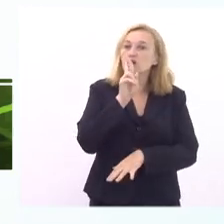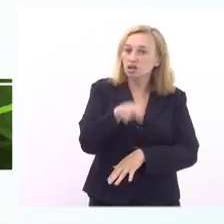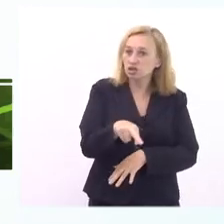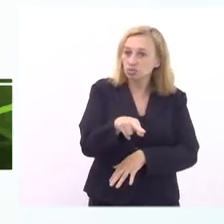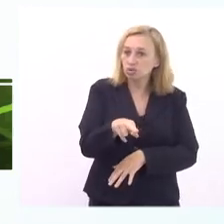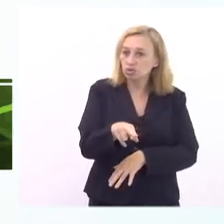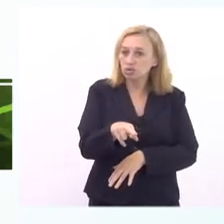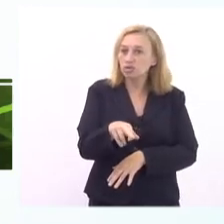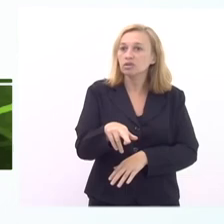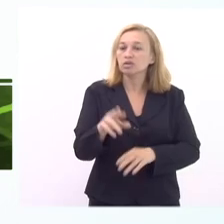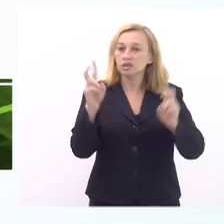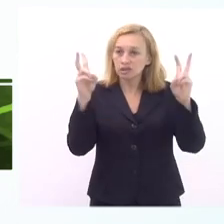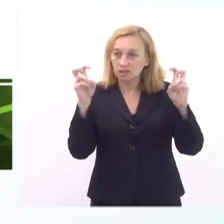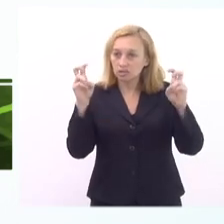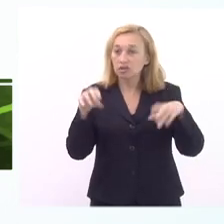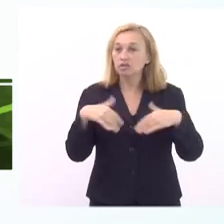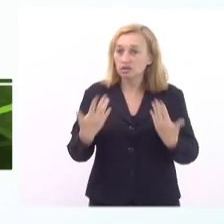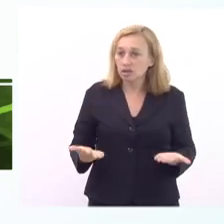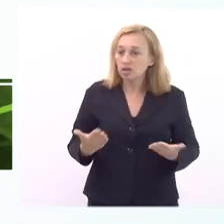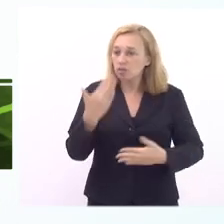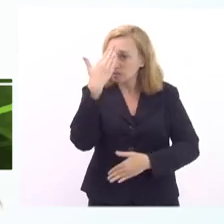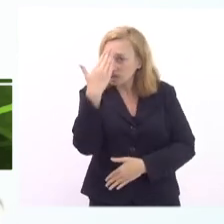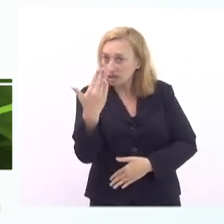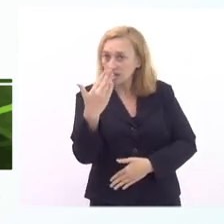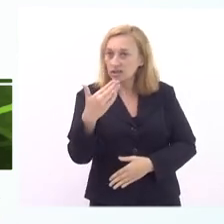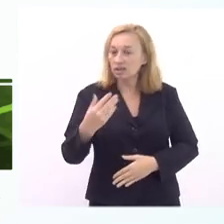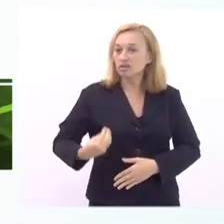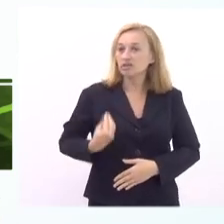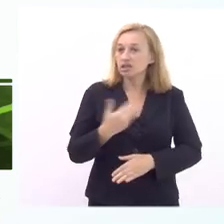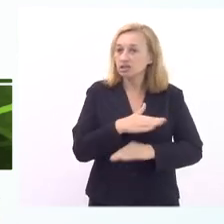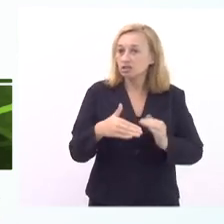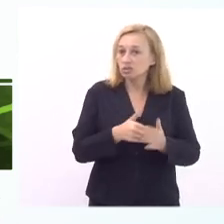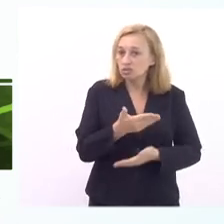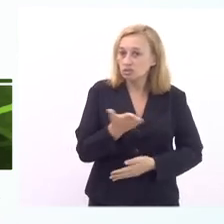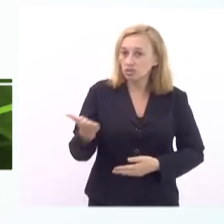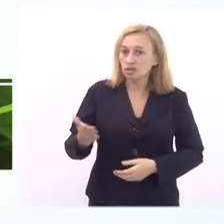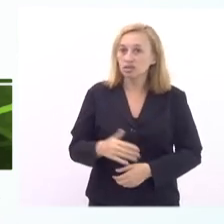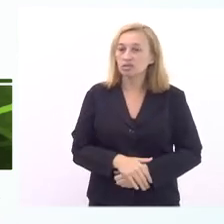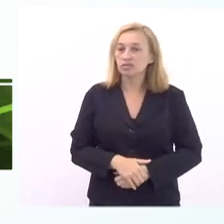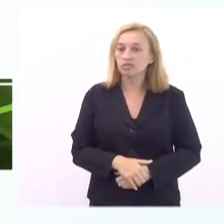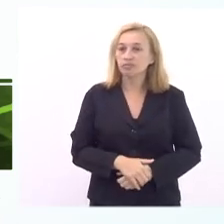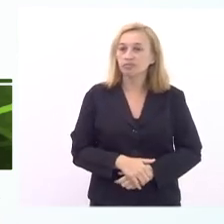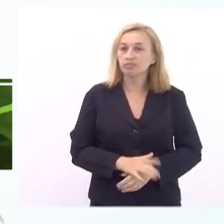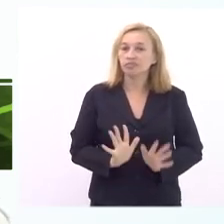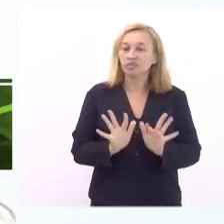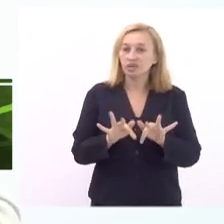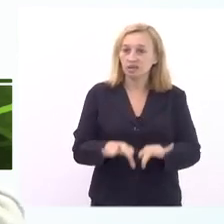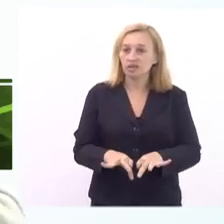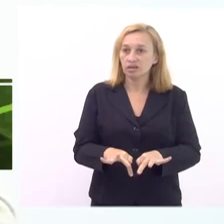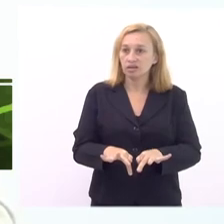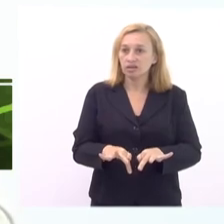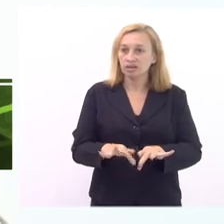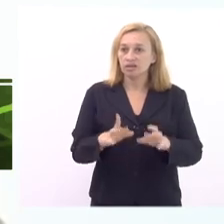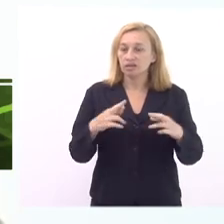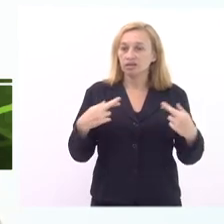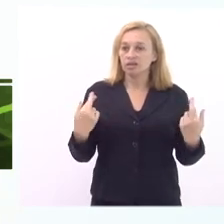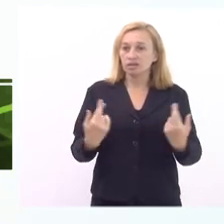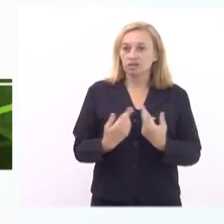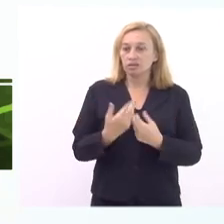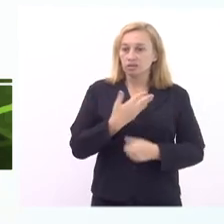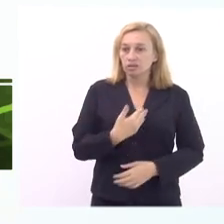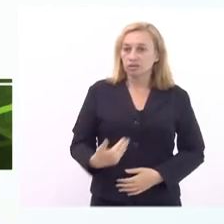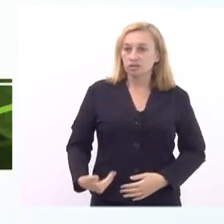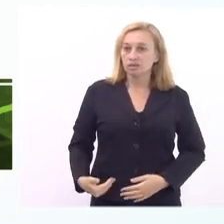para essas questões então muito obrigado a presença de todas e todos está encerrada a nossa audiência